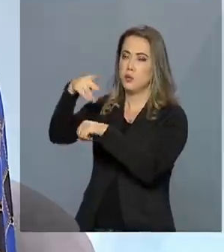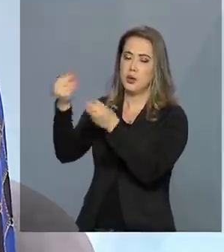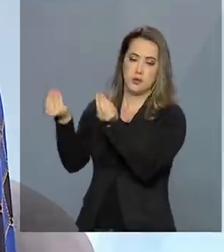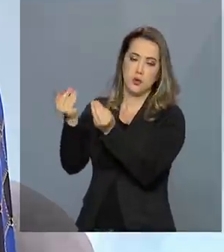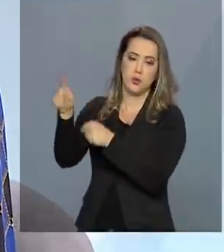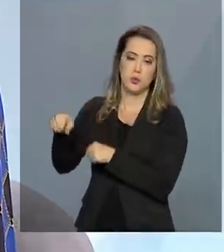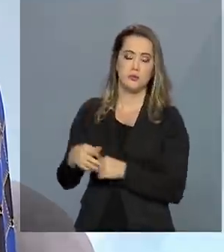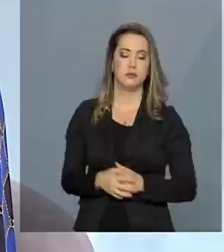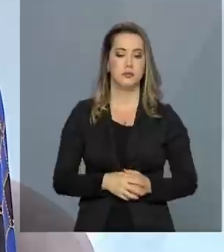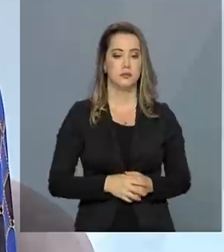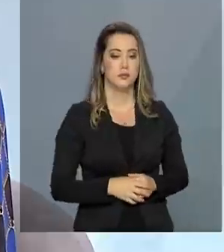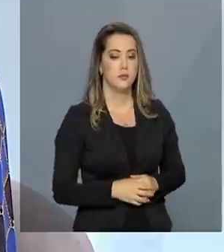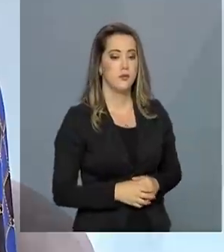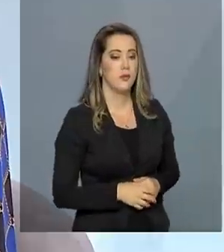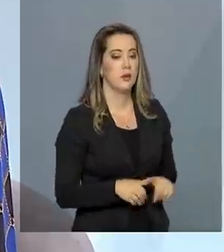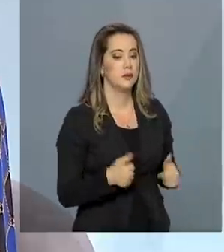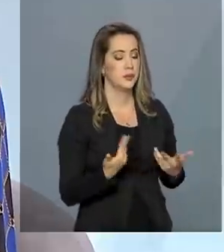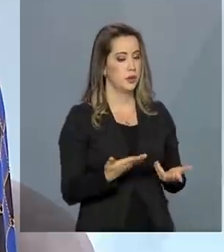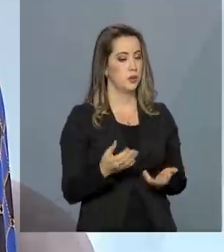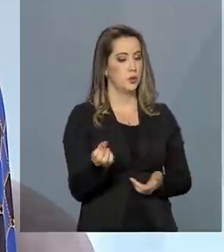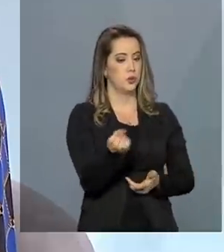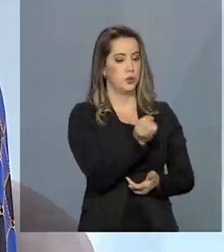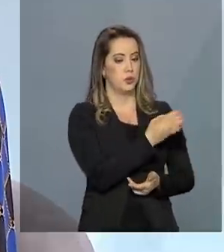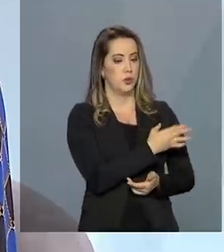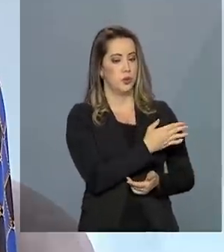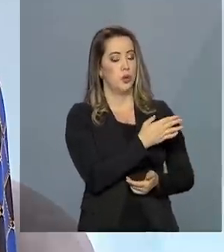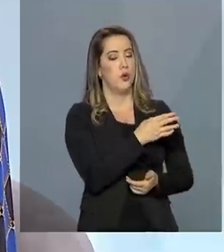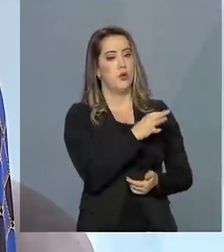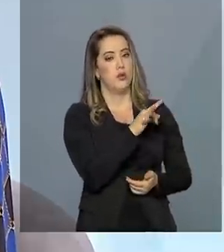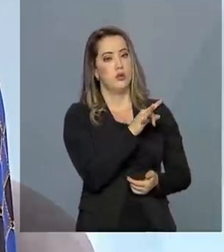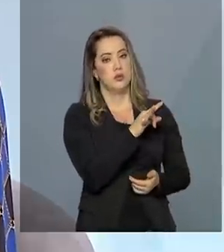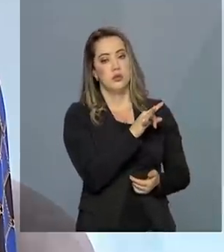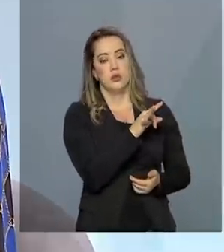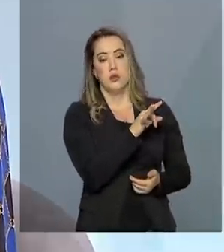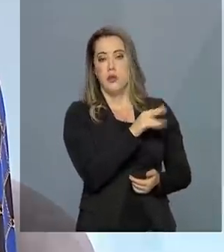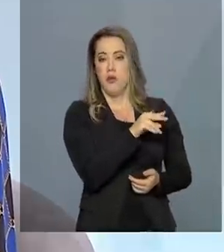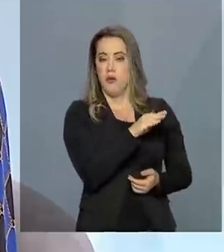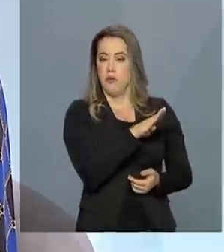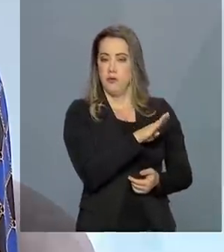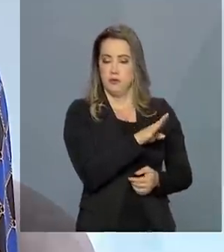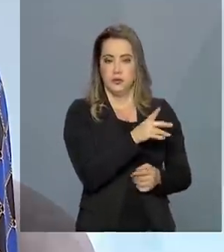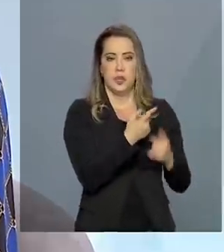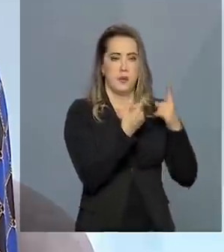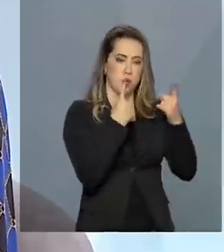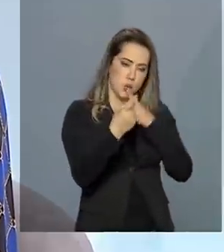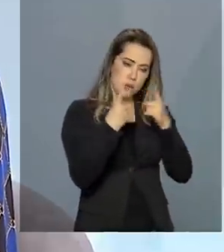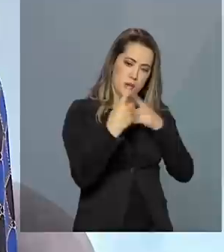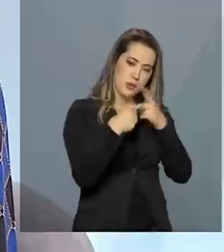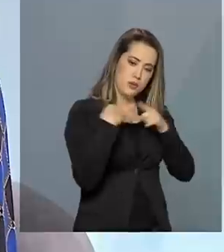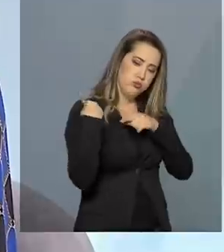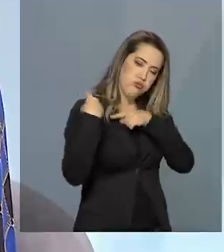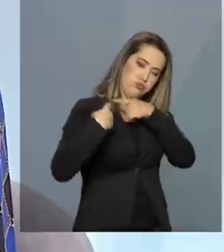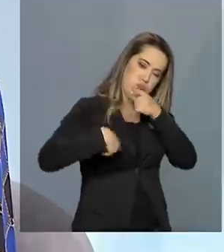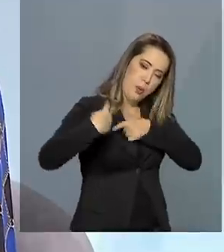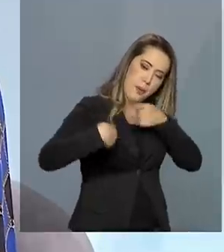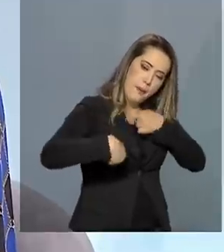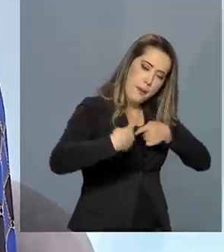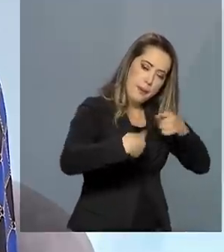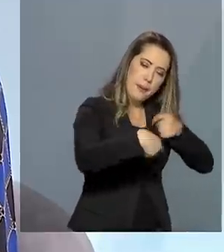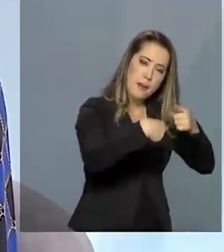o novo Fundeb faz parte de um debate de vários anos,